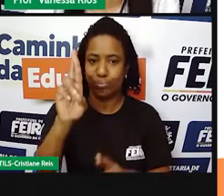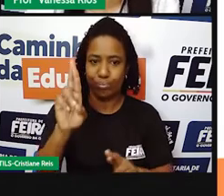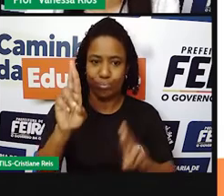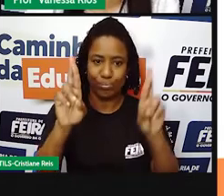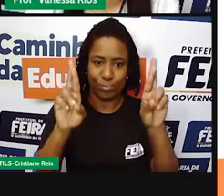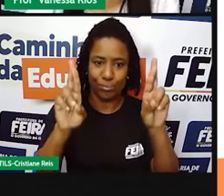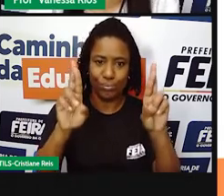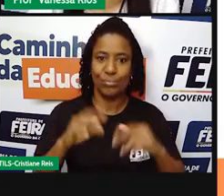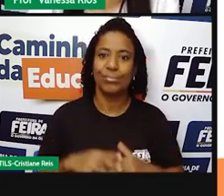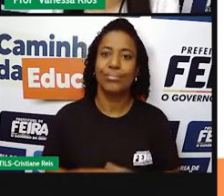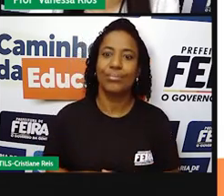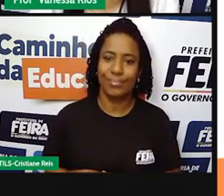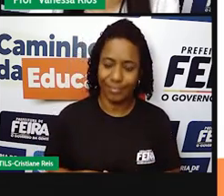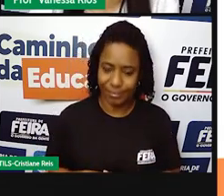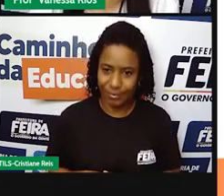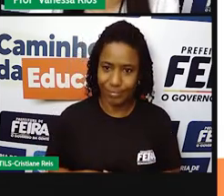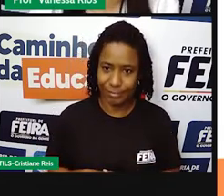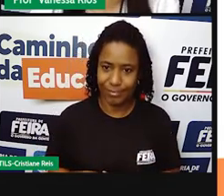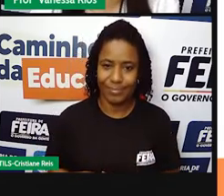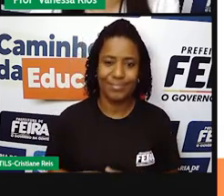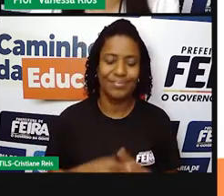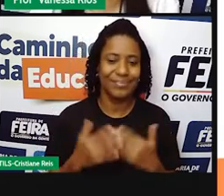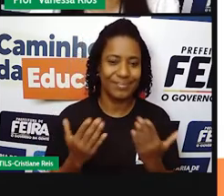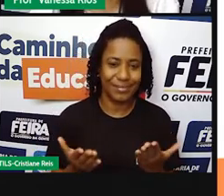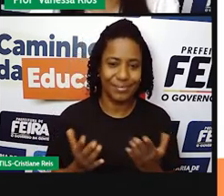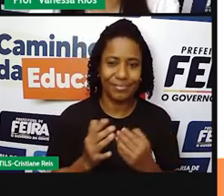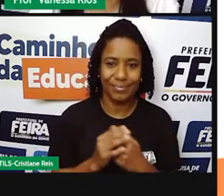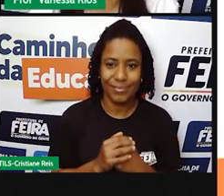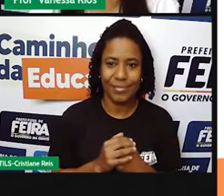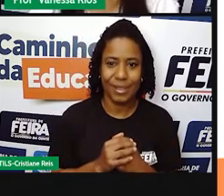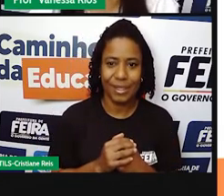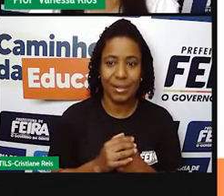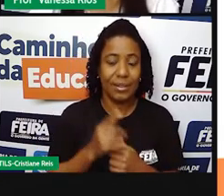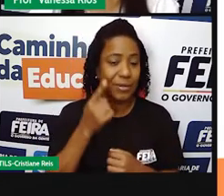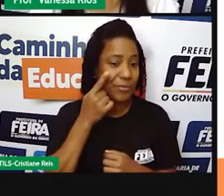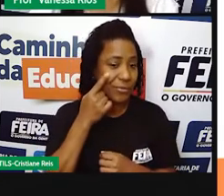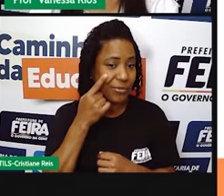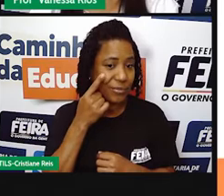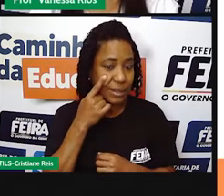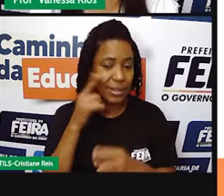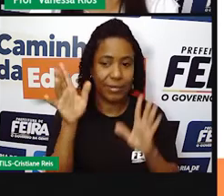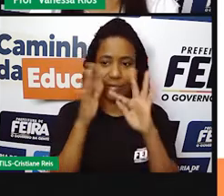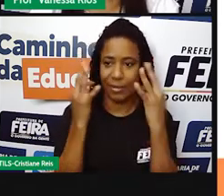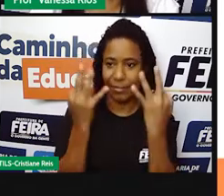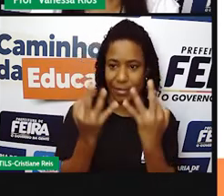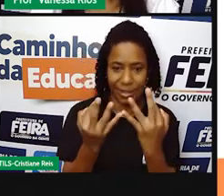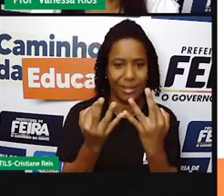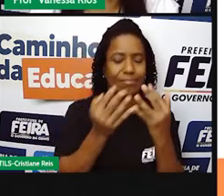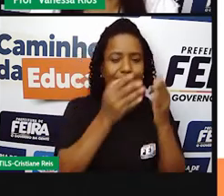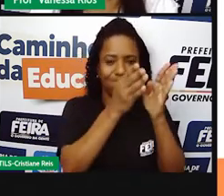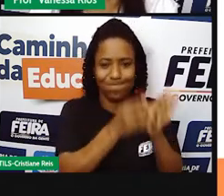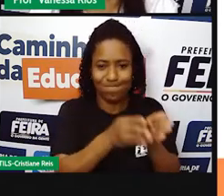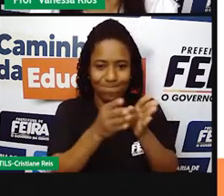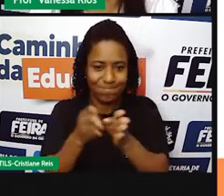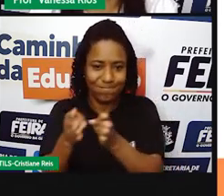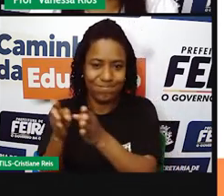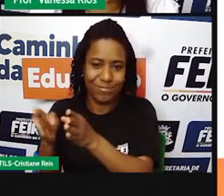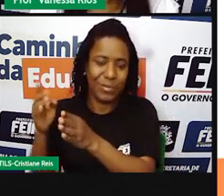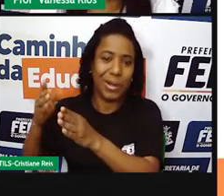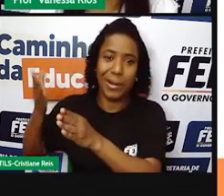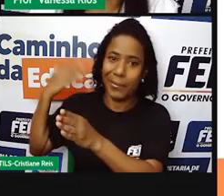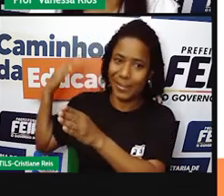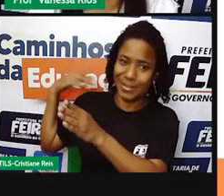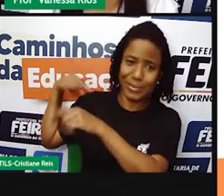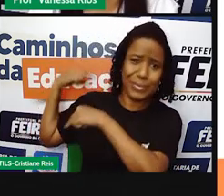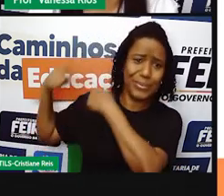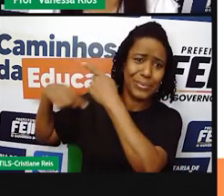Mas aí, assim, embora essa forma de organização familiar tenha perdurado aí, tenha passado por muitos